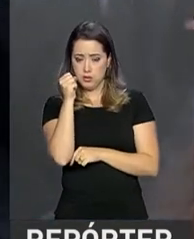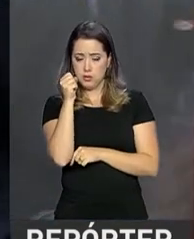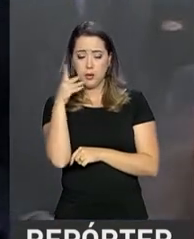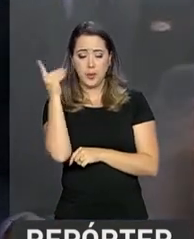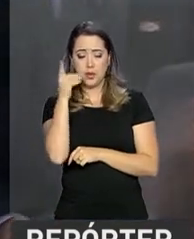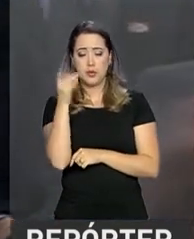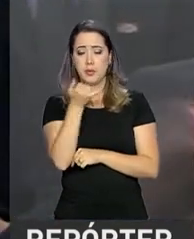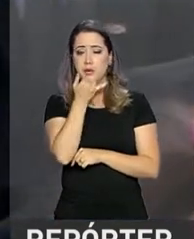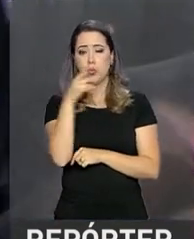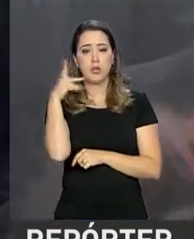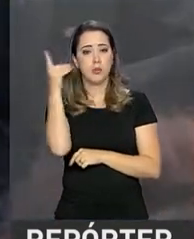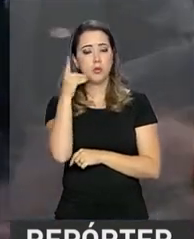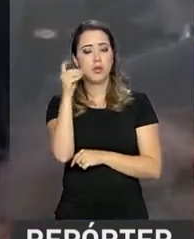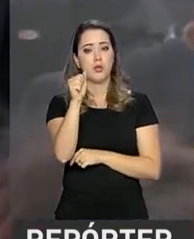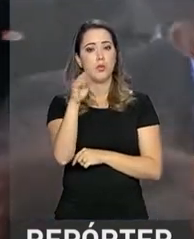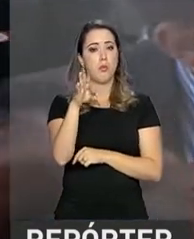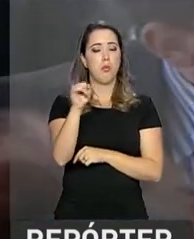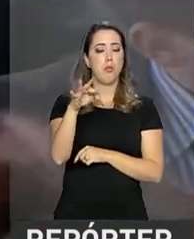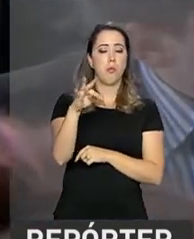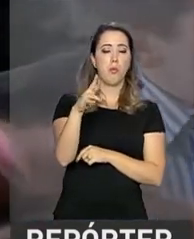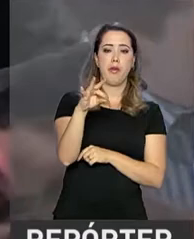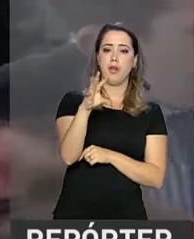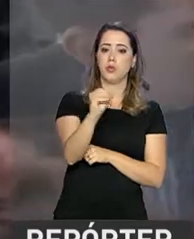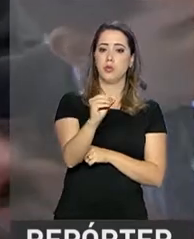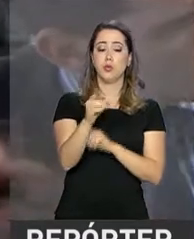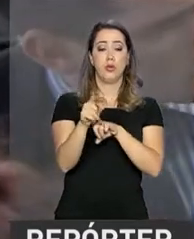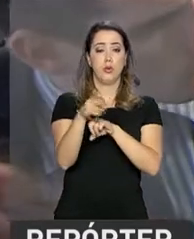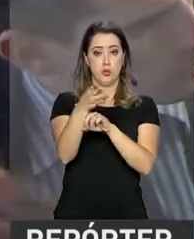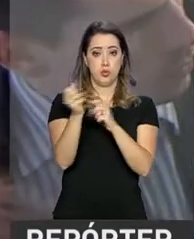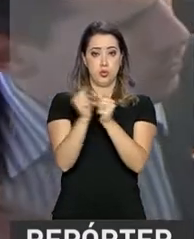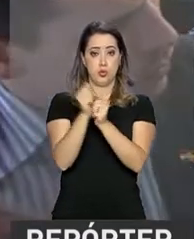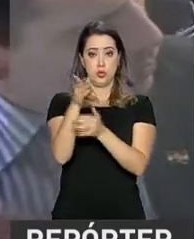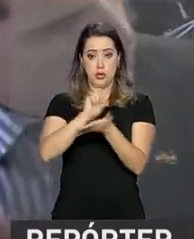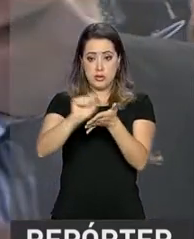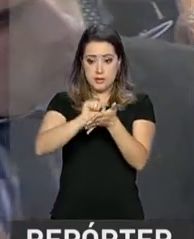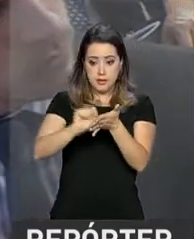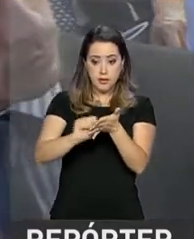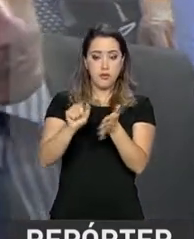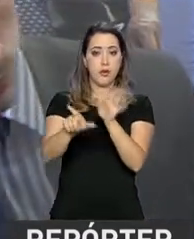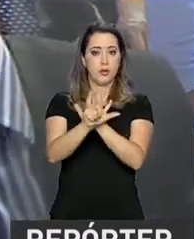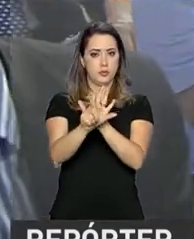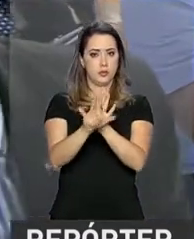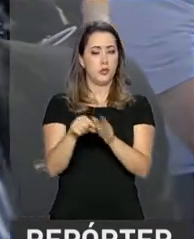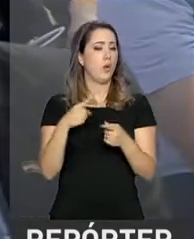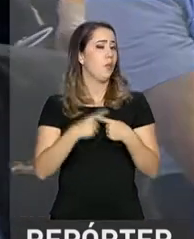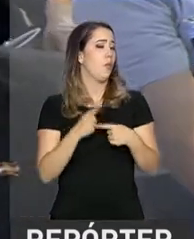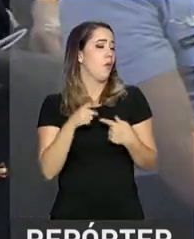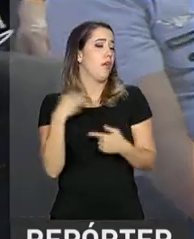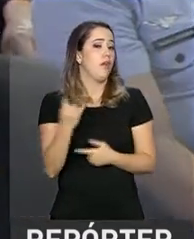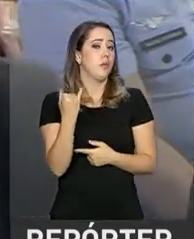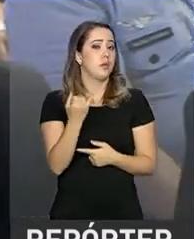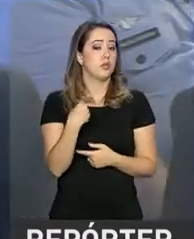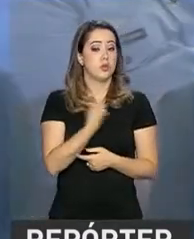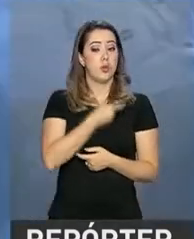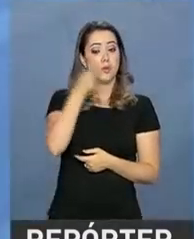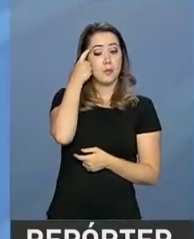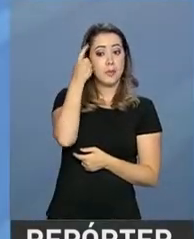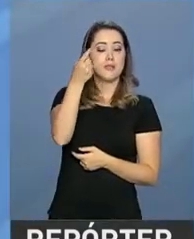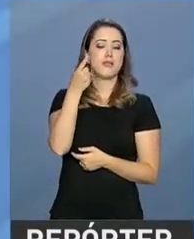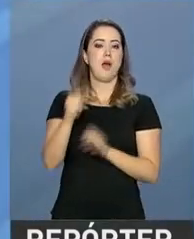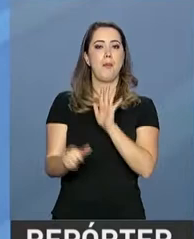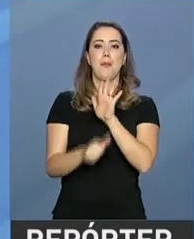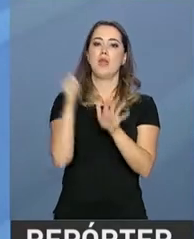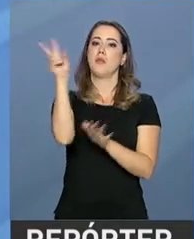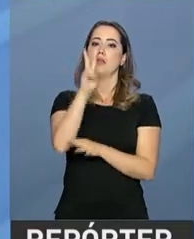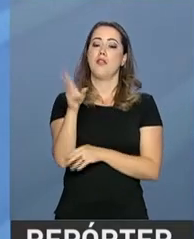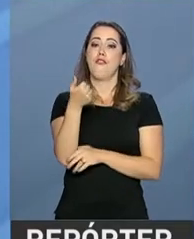importantíssimo, porque nós vamos poder colocar juntos e pensar segurança pública dentro de um programa decenal, ou seja, de 10 anos, pela primeira